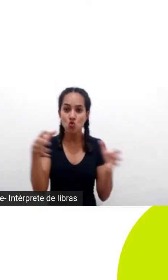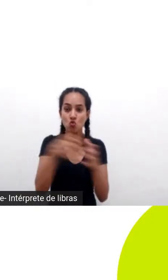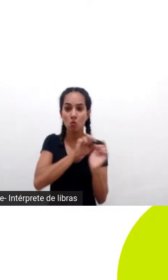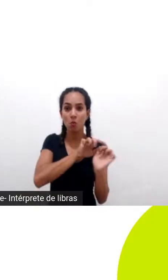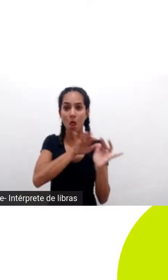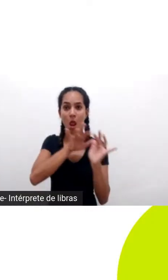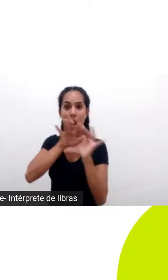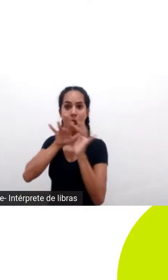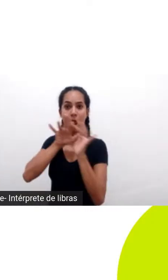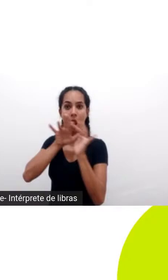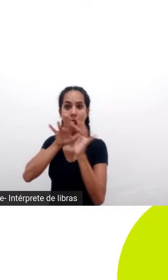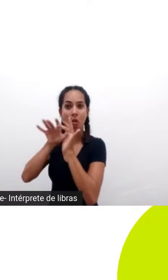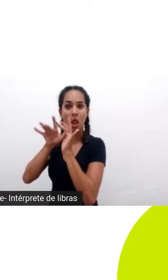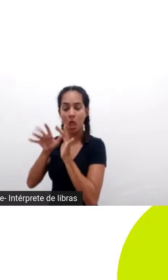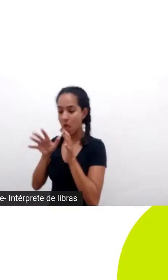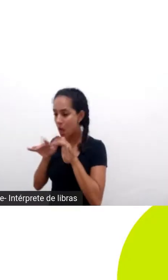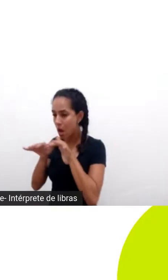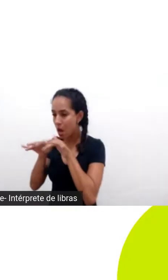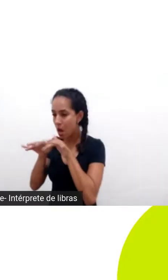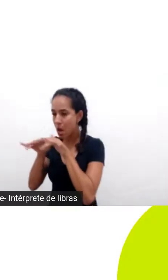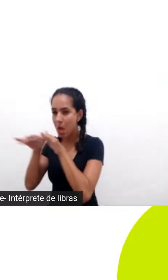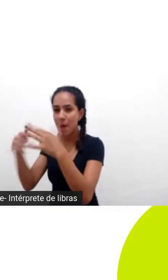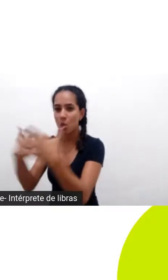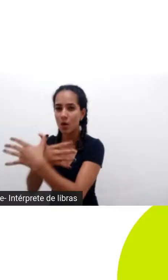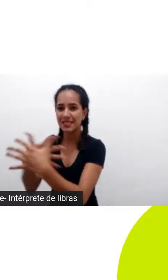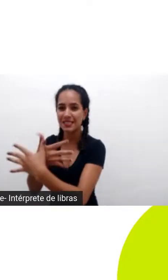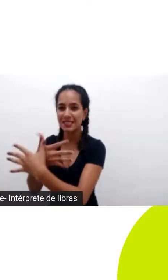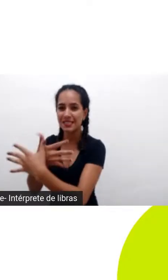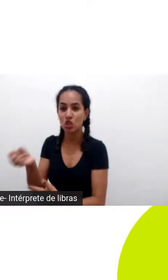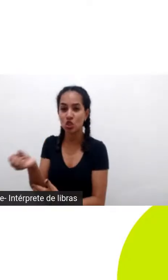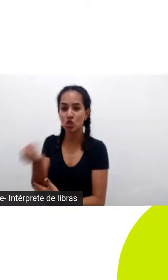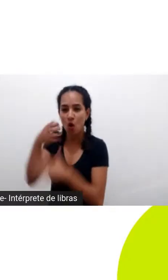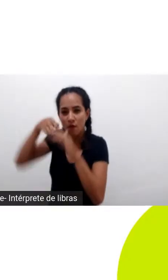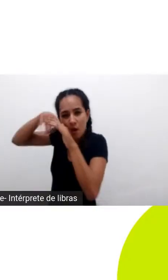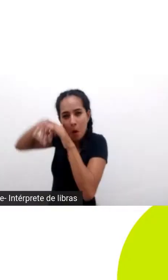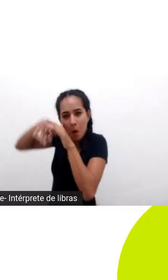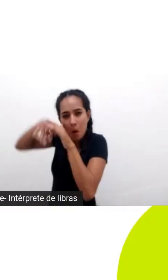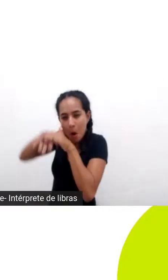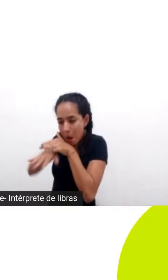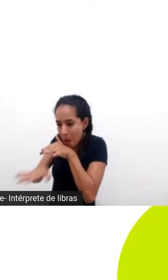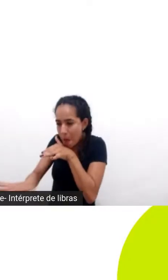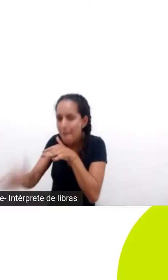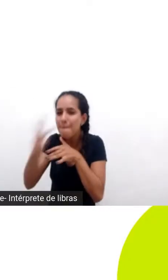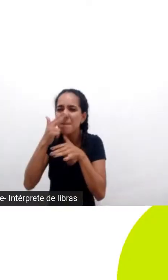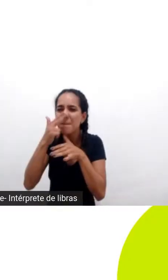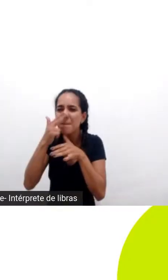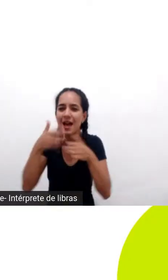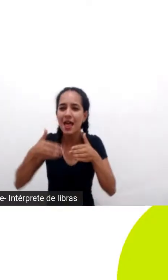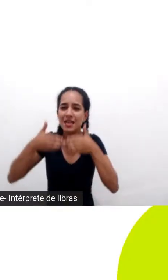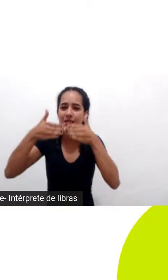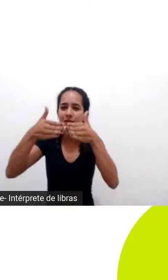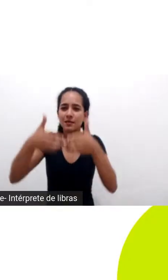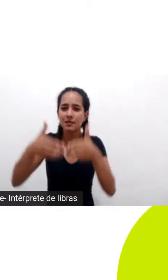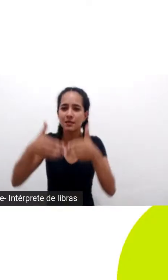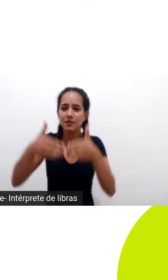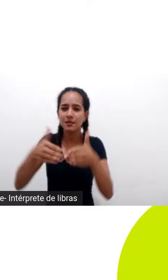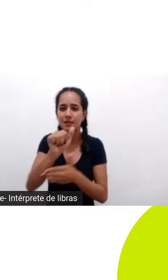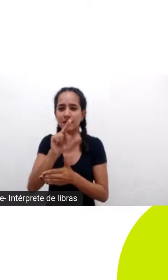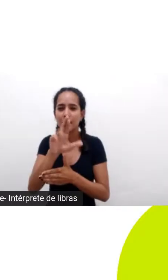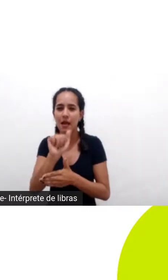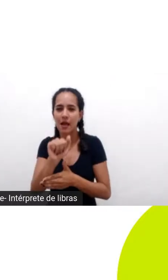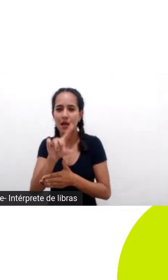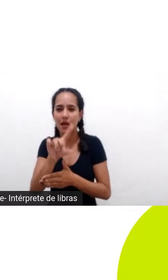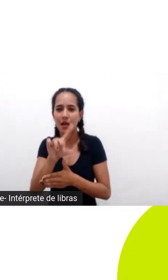tem 10 centímetros e remete muito a essa questão da grande margem ele até fala é a arca de Noé eles estão indo para se preservar o resto da vida na Terra